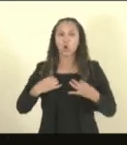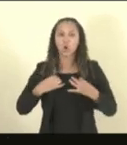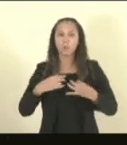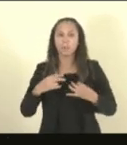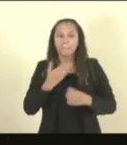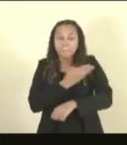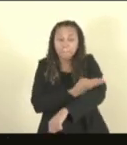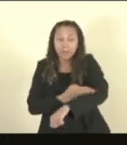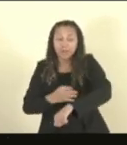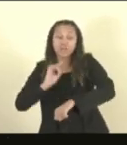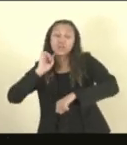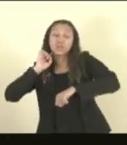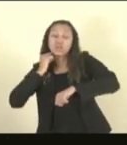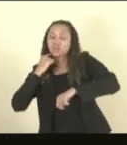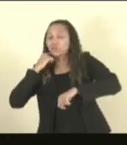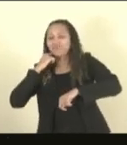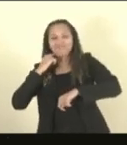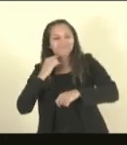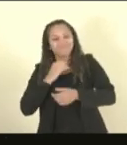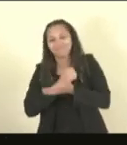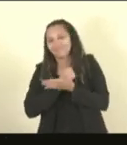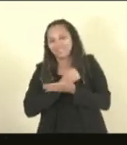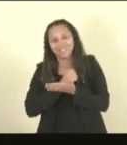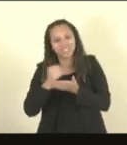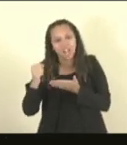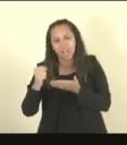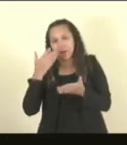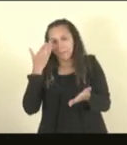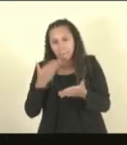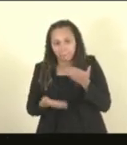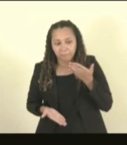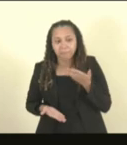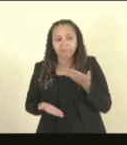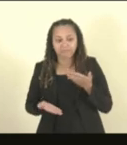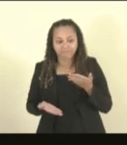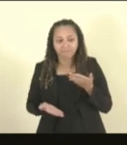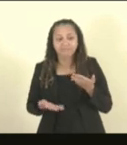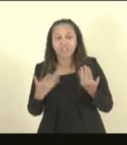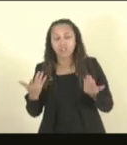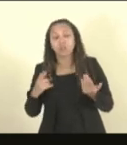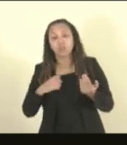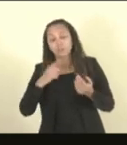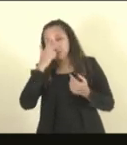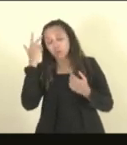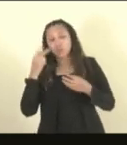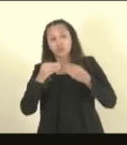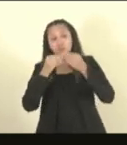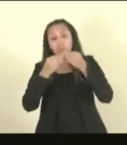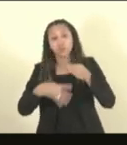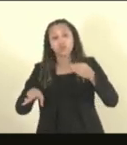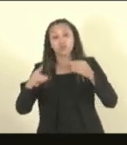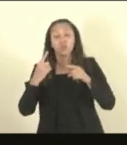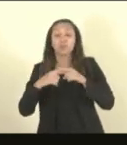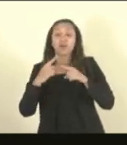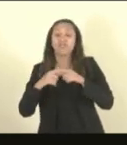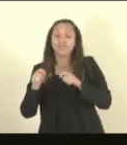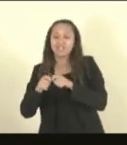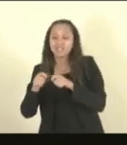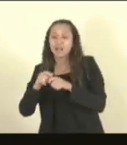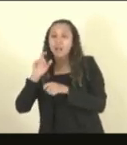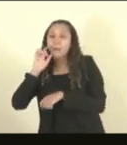diversas outras situações são comerciantes que estão sendo prejudicados na sua fabricação, por exemplo, de pães,